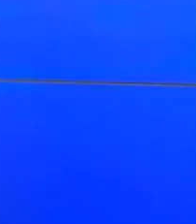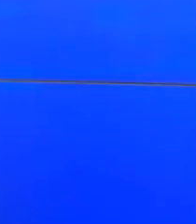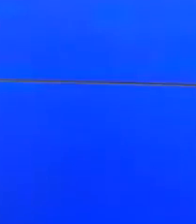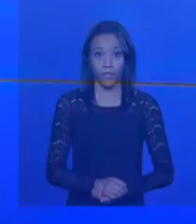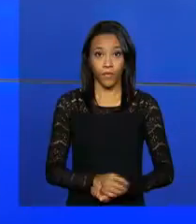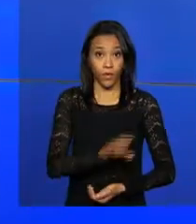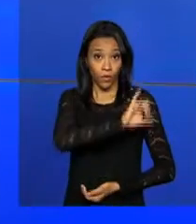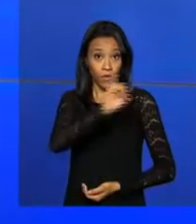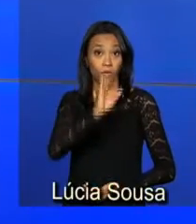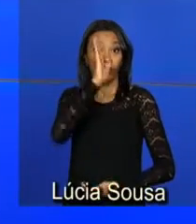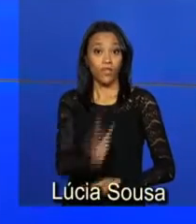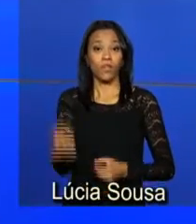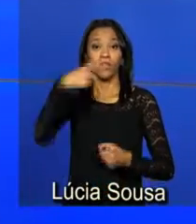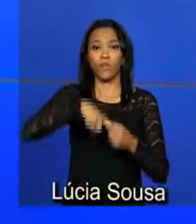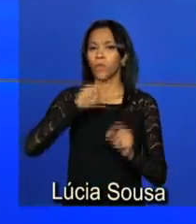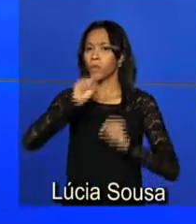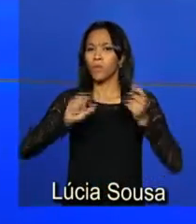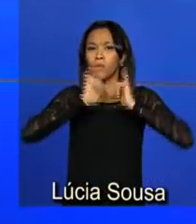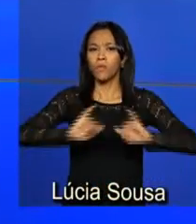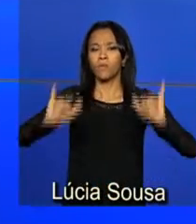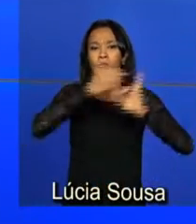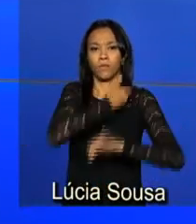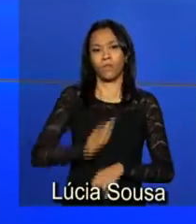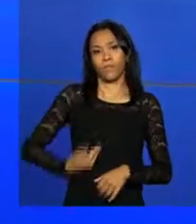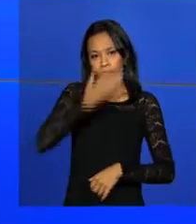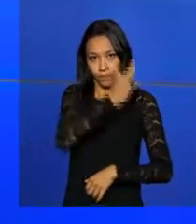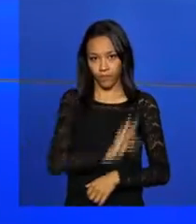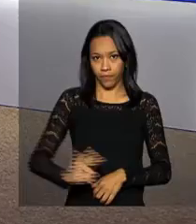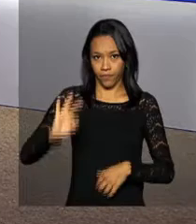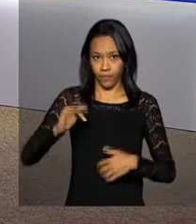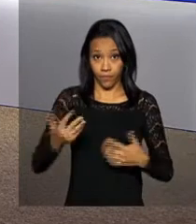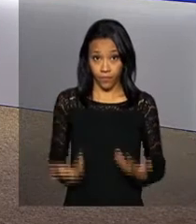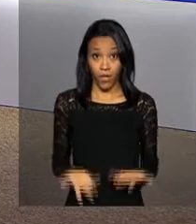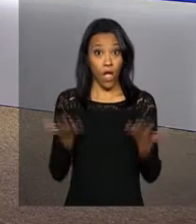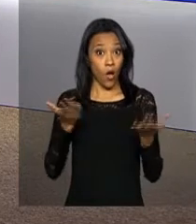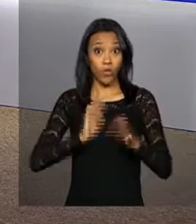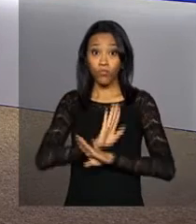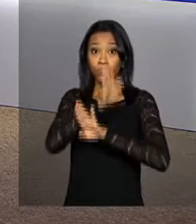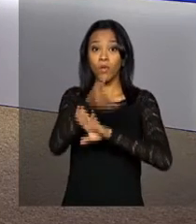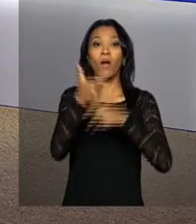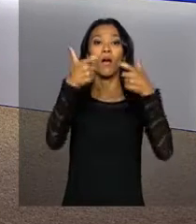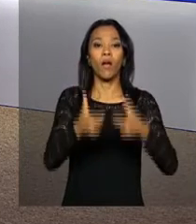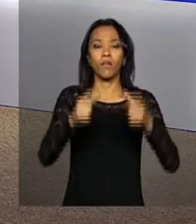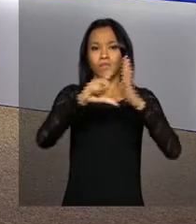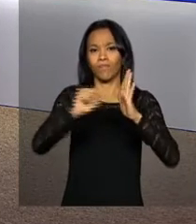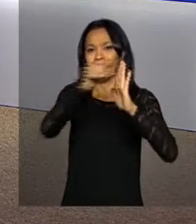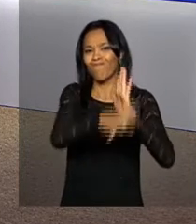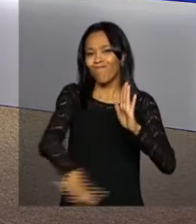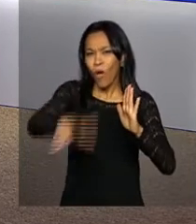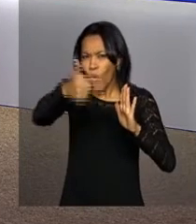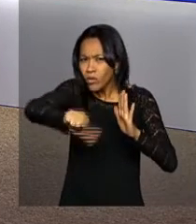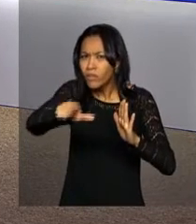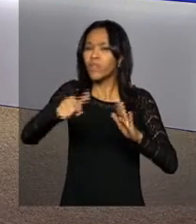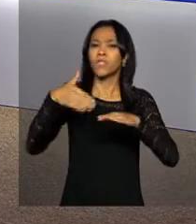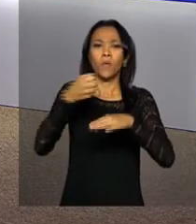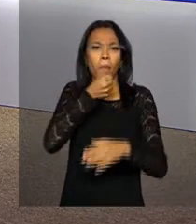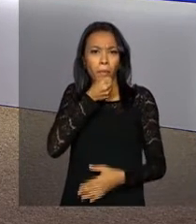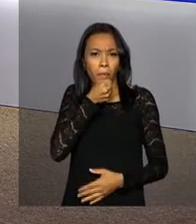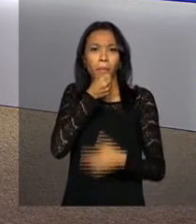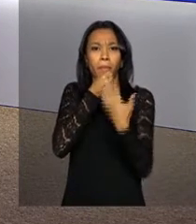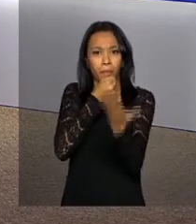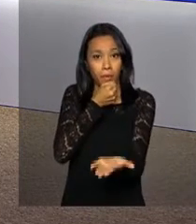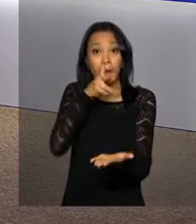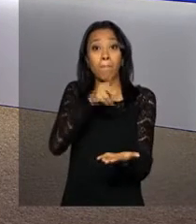Olá, estamos de volta com as notícias do governo federal e vamos direto ao Palácio do Planalto conversar mais uma vez com a repórter